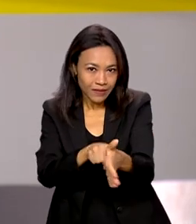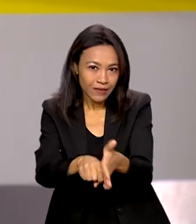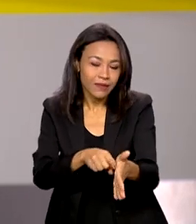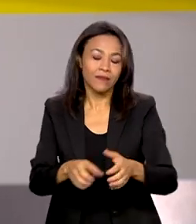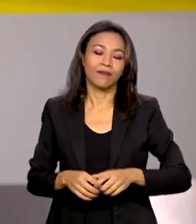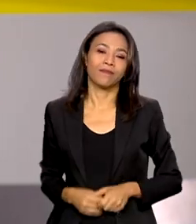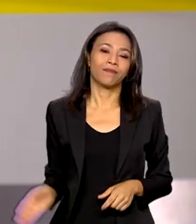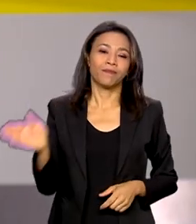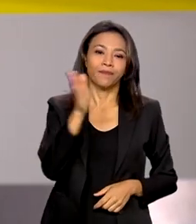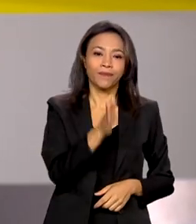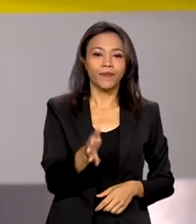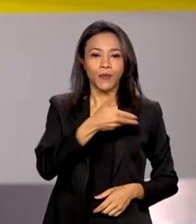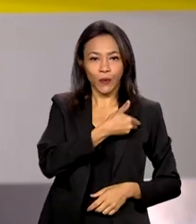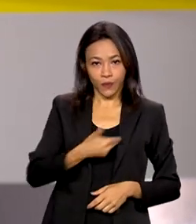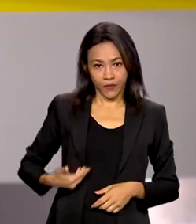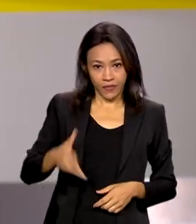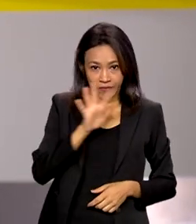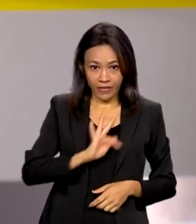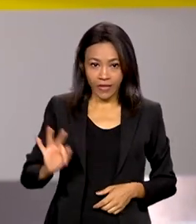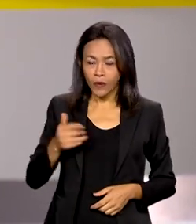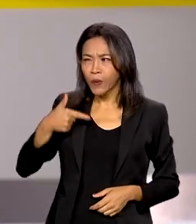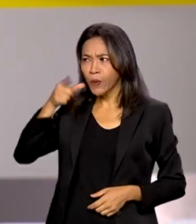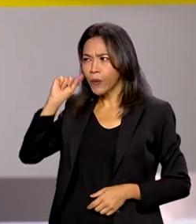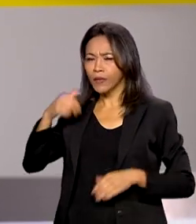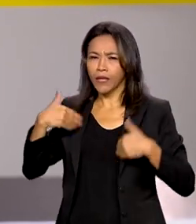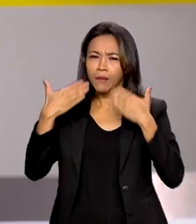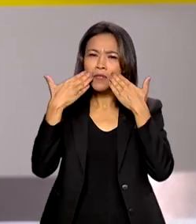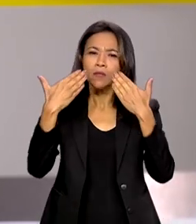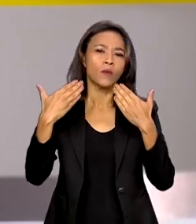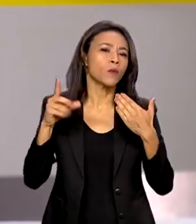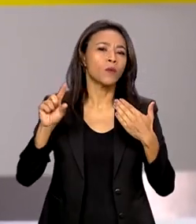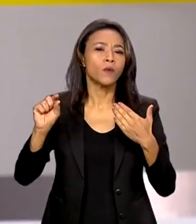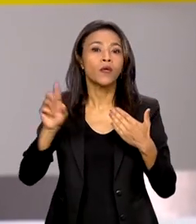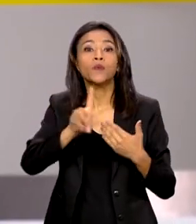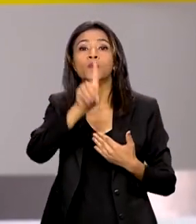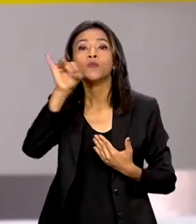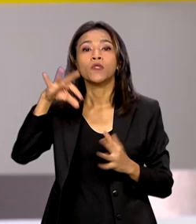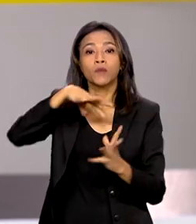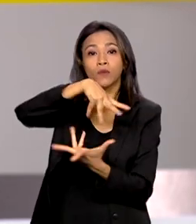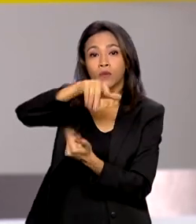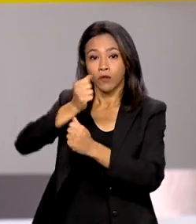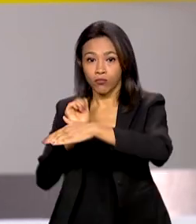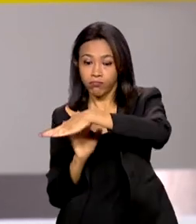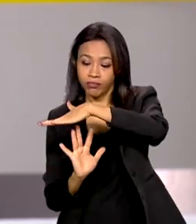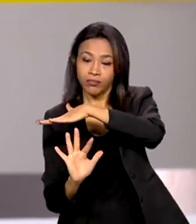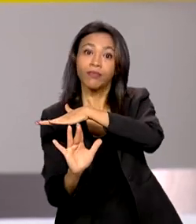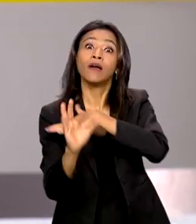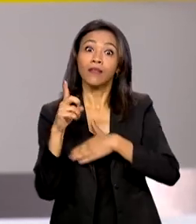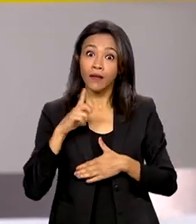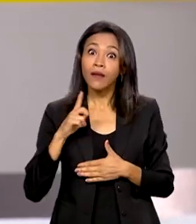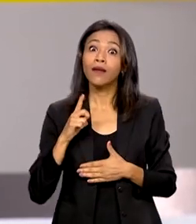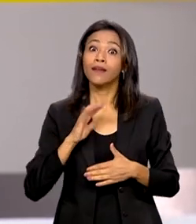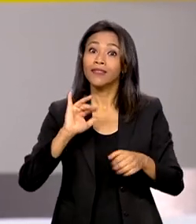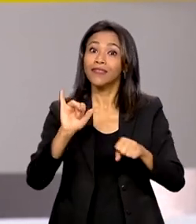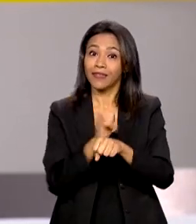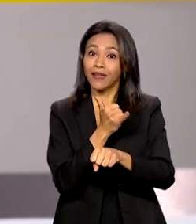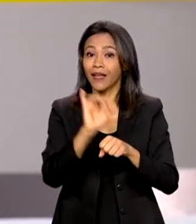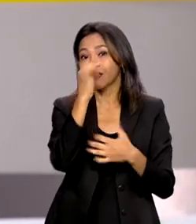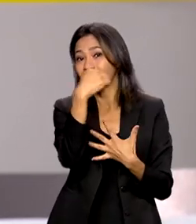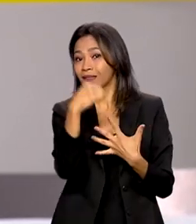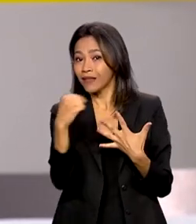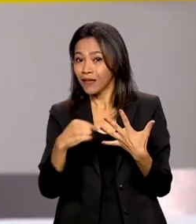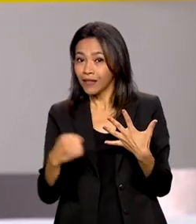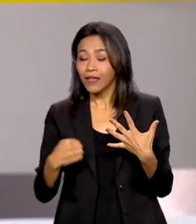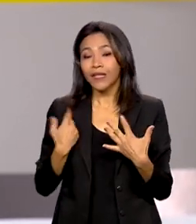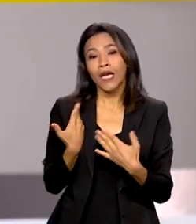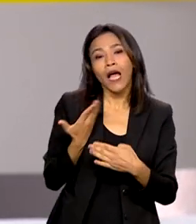O governo federal apresentou ontem, Dia Mundial do Migrante, algumas iniciativas que buscam facilitar a vida de